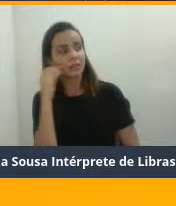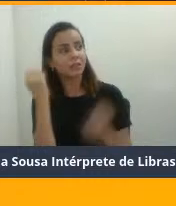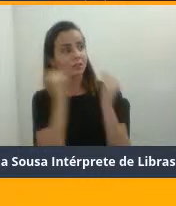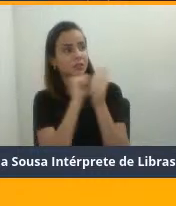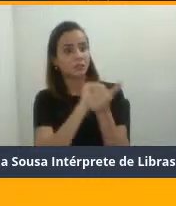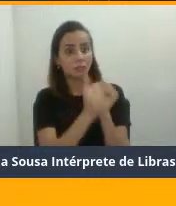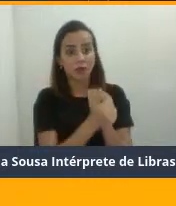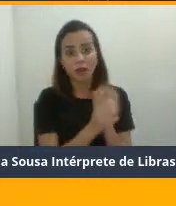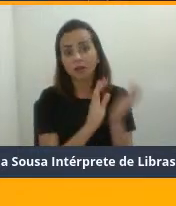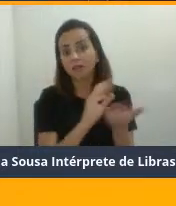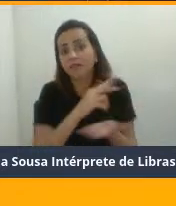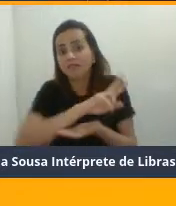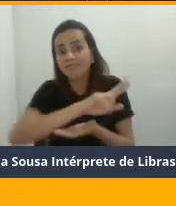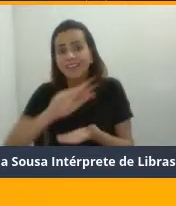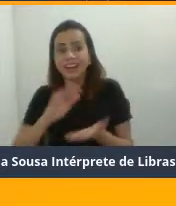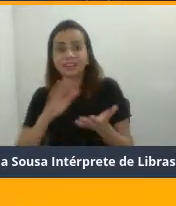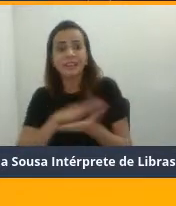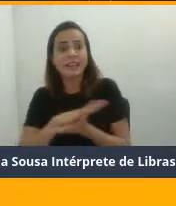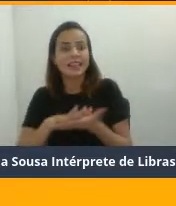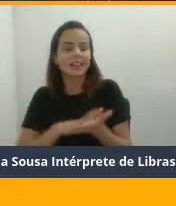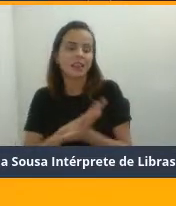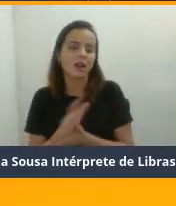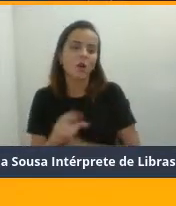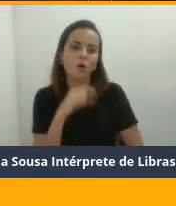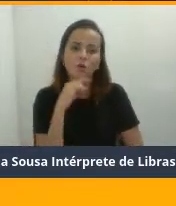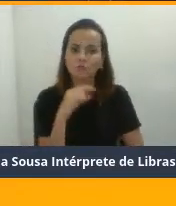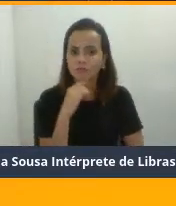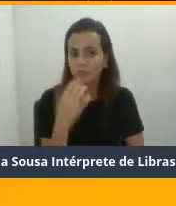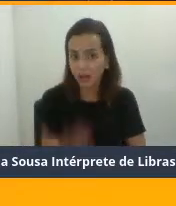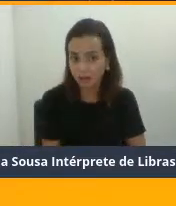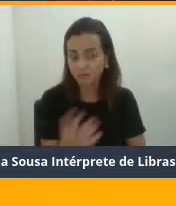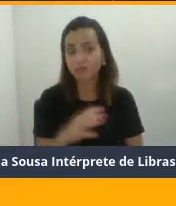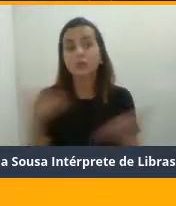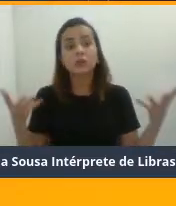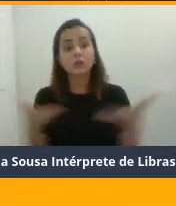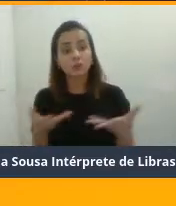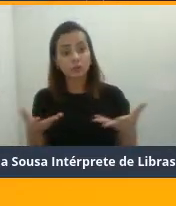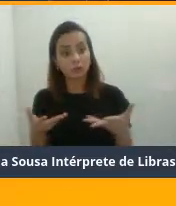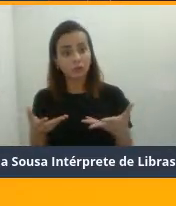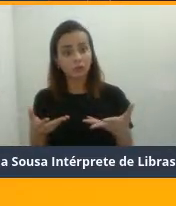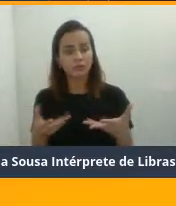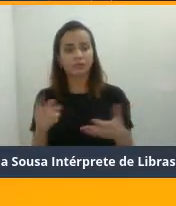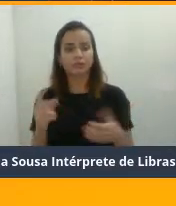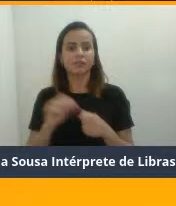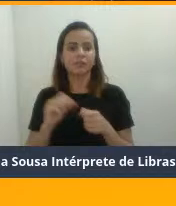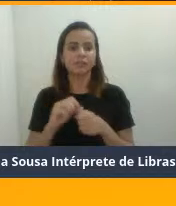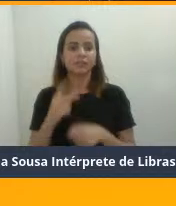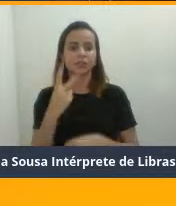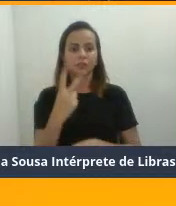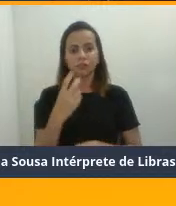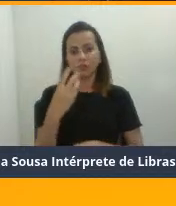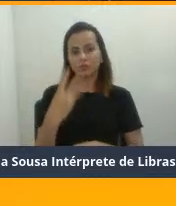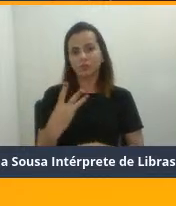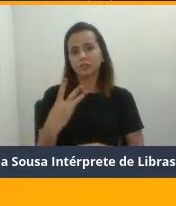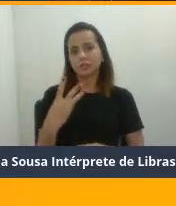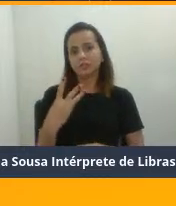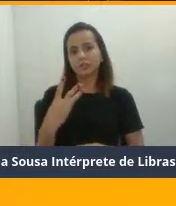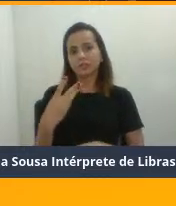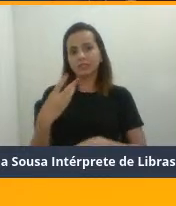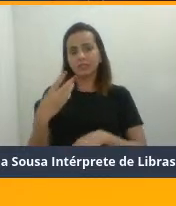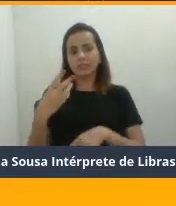nunca conseguiram ficar em nada da continuidade e, hoje em dia, fazem dois, três treinos no mesmo dia.